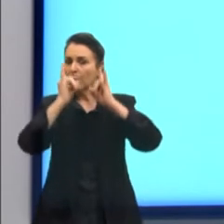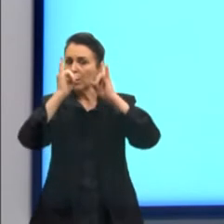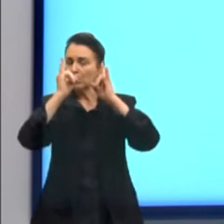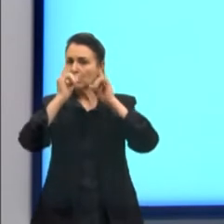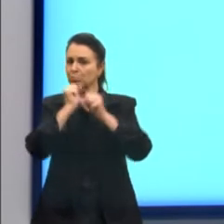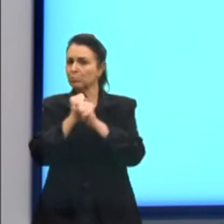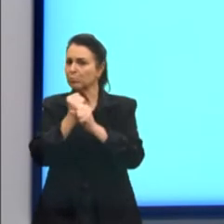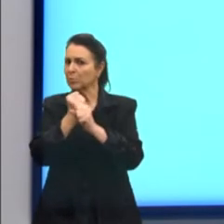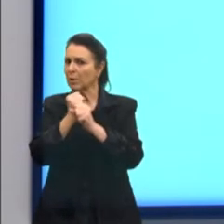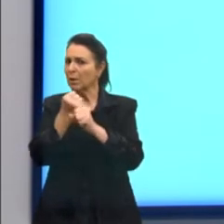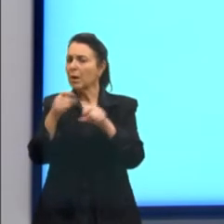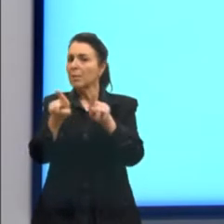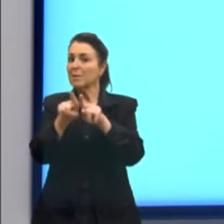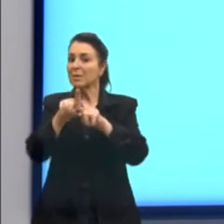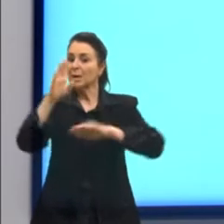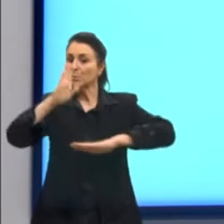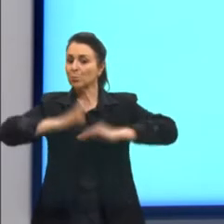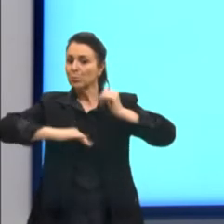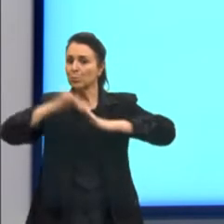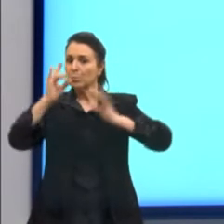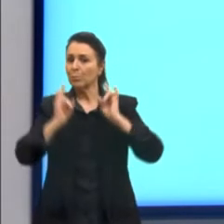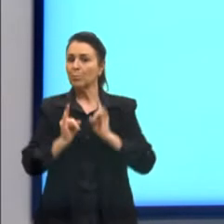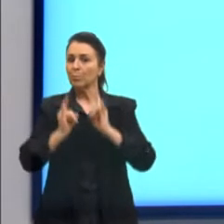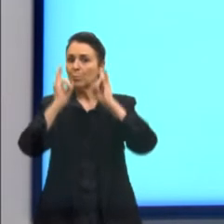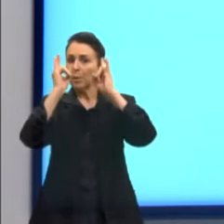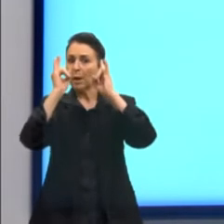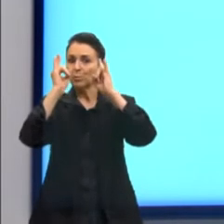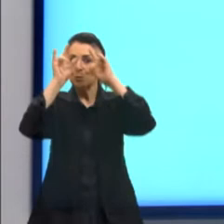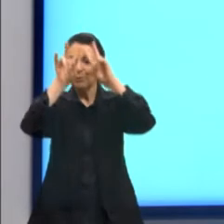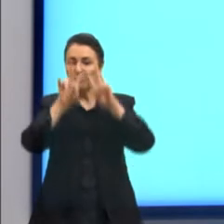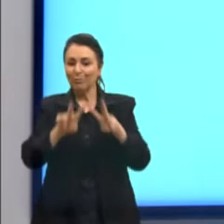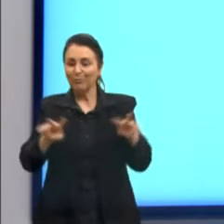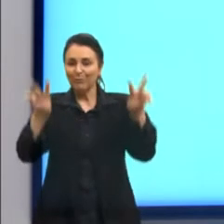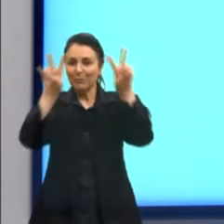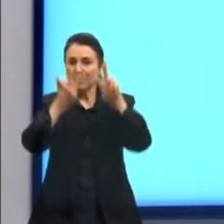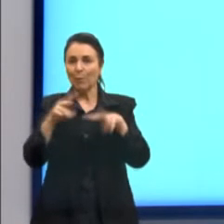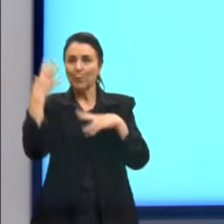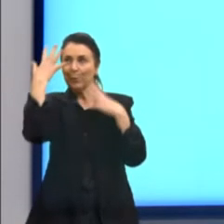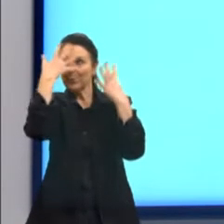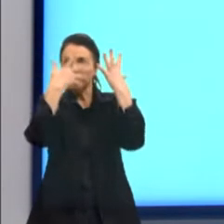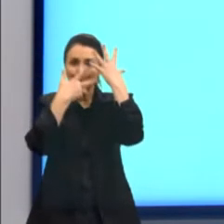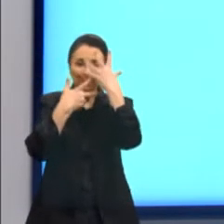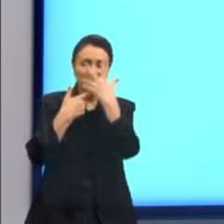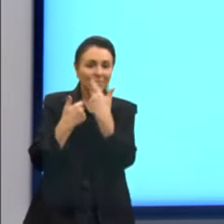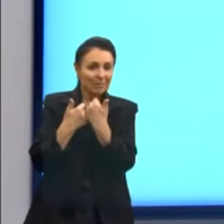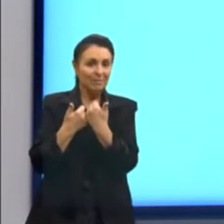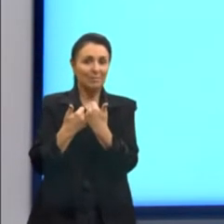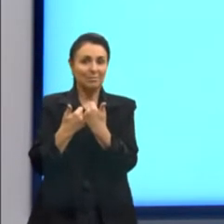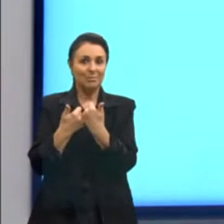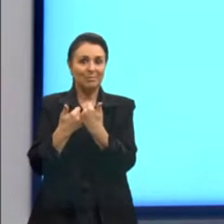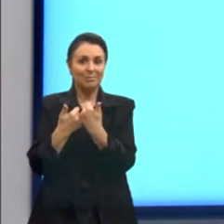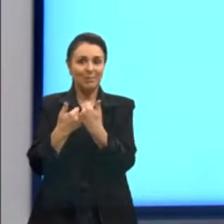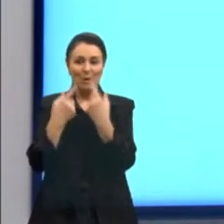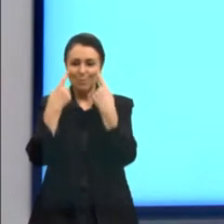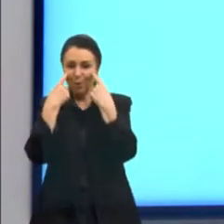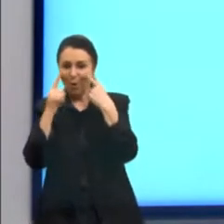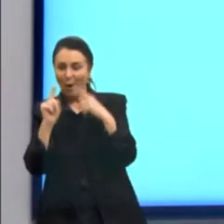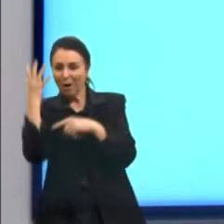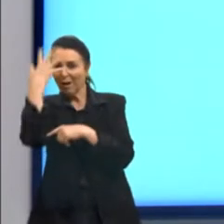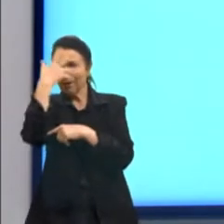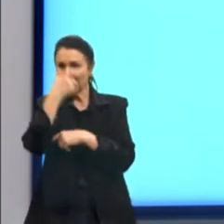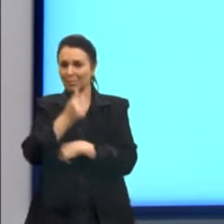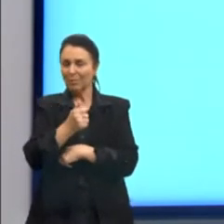buscavam construir prédios que fossem visualmente bonitos e agradáveis. Eu podia trazer